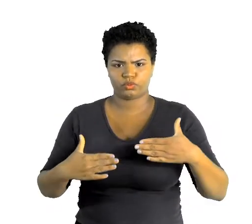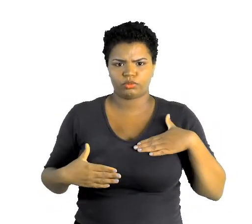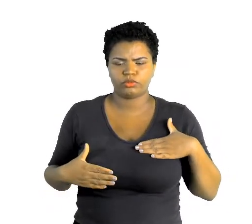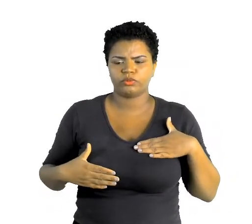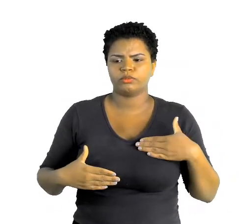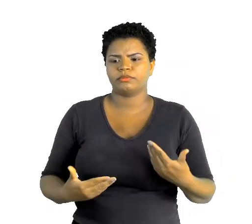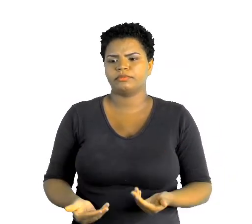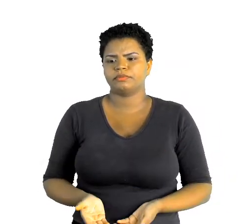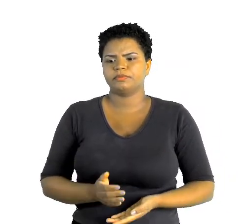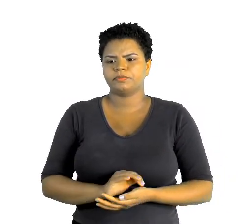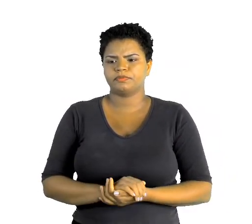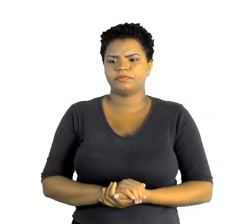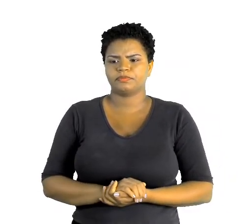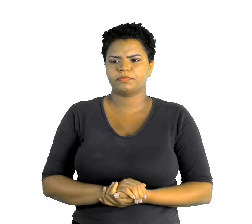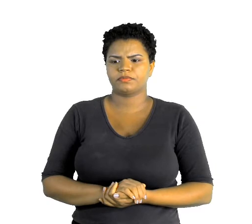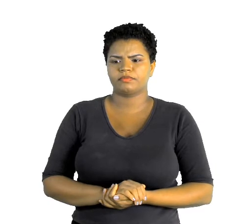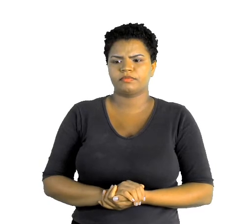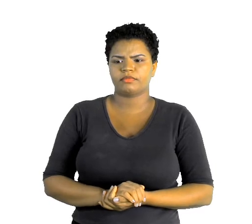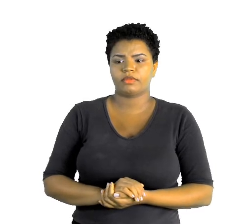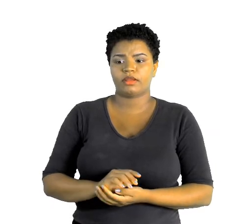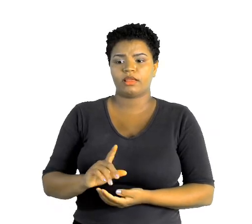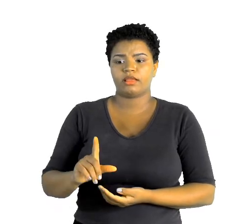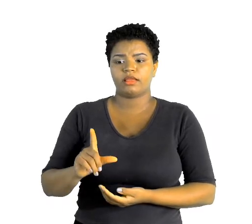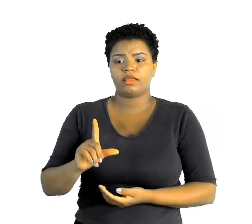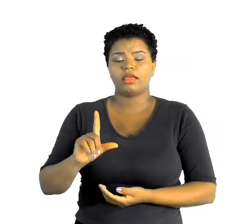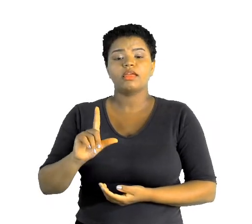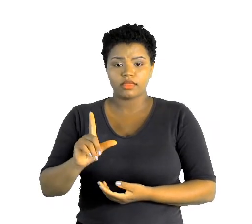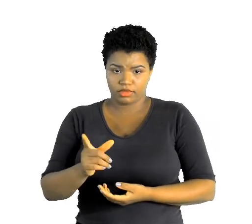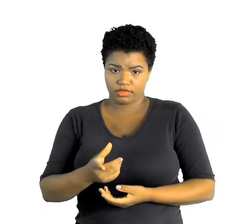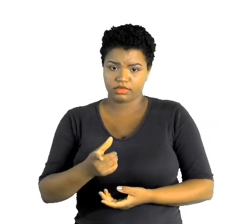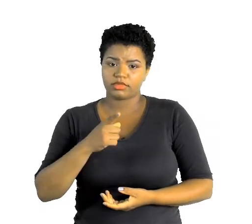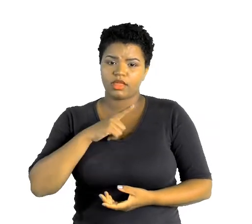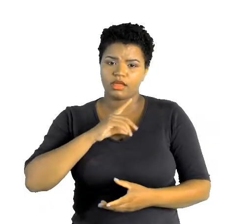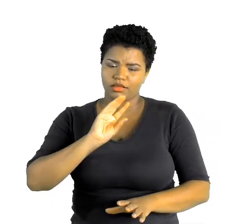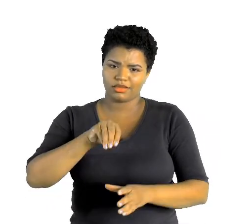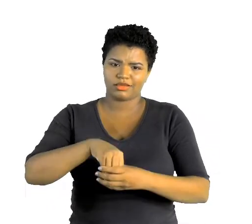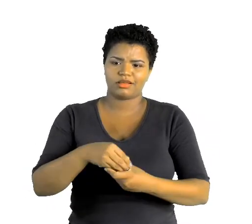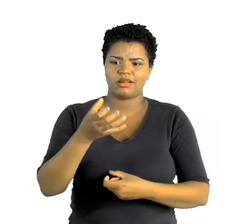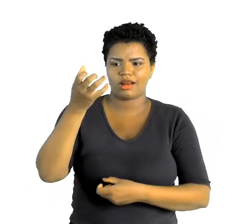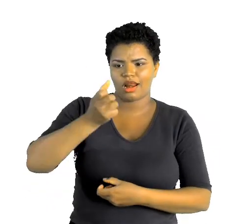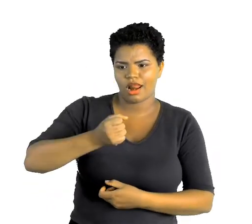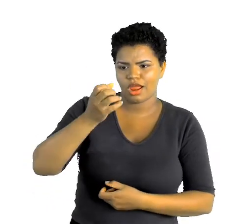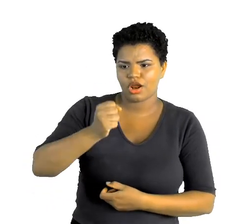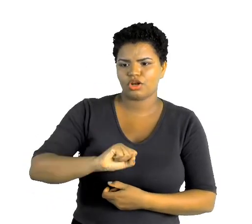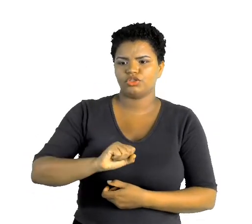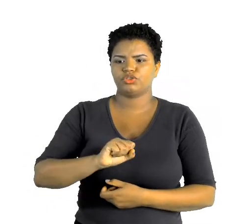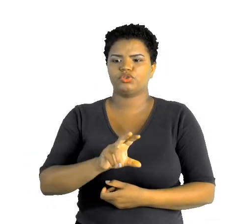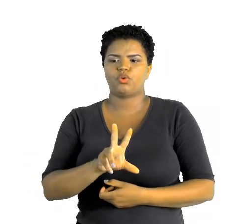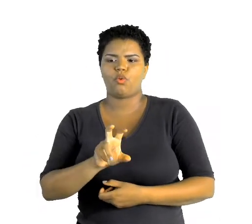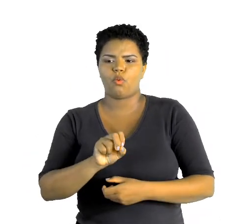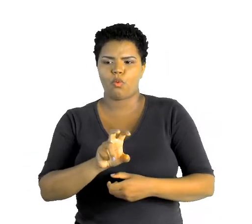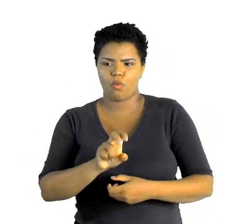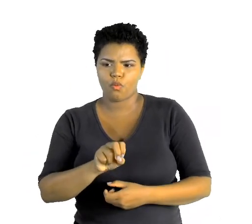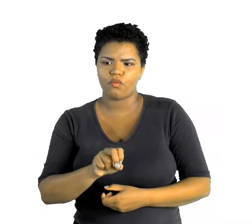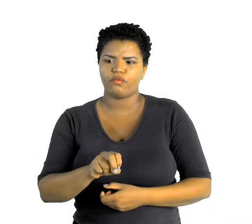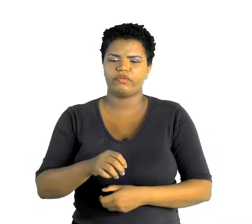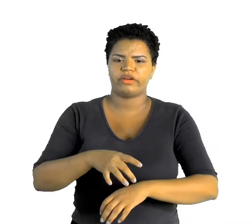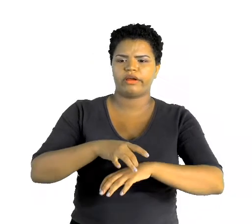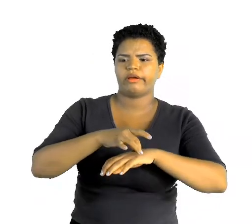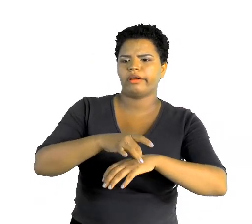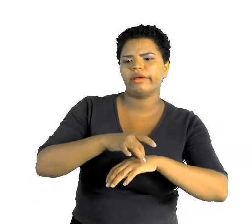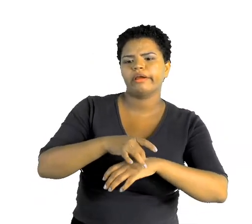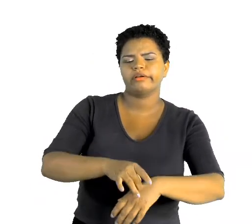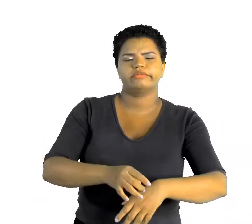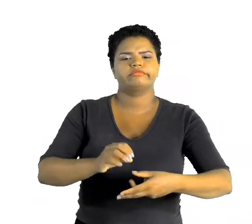presentes principalmente no leite, nos ovos, nas carnes, no feijão